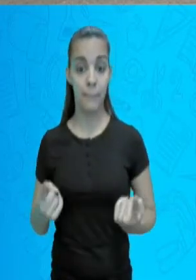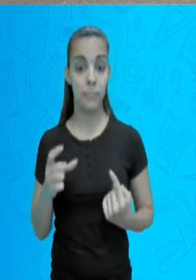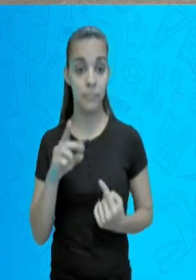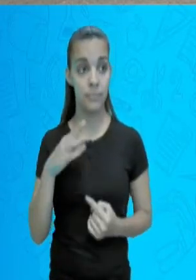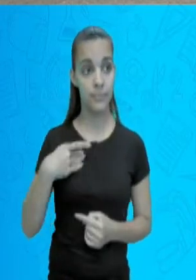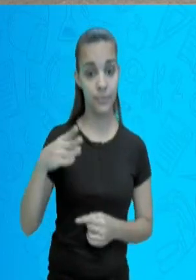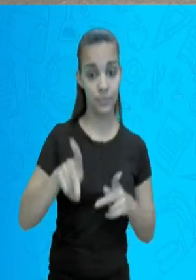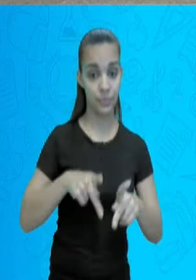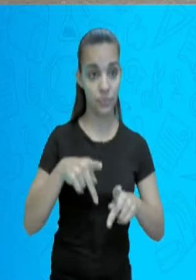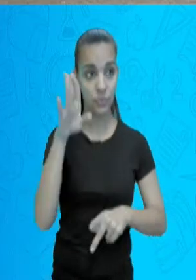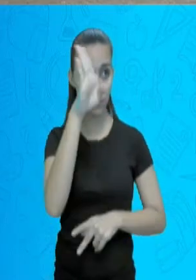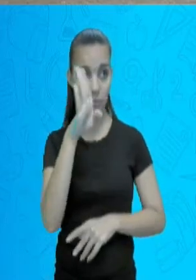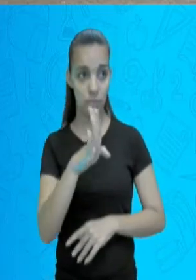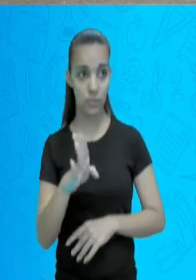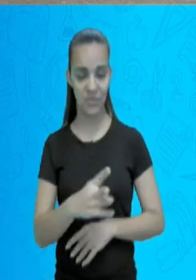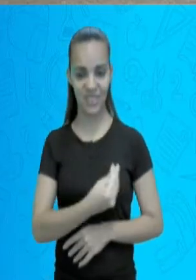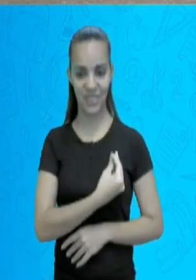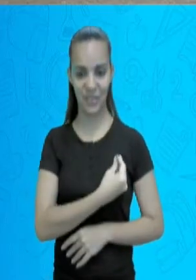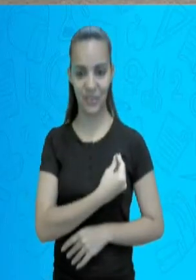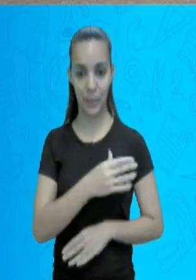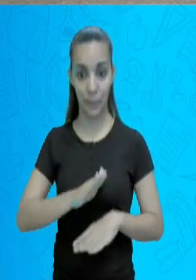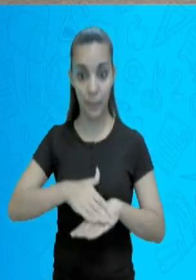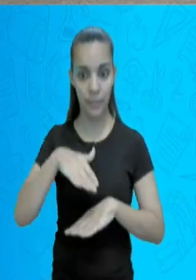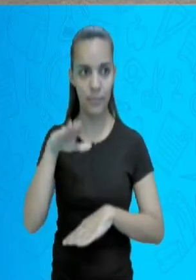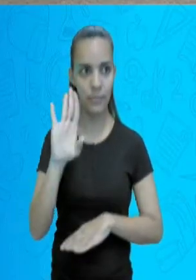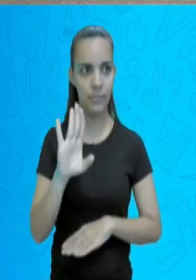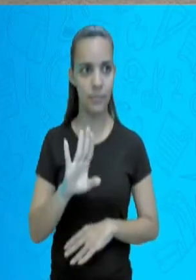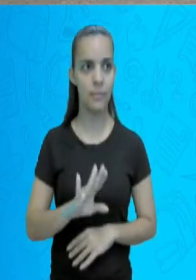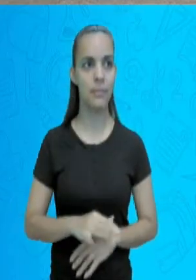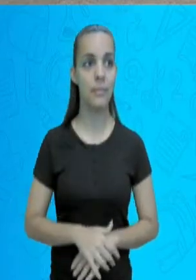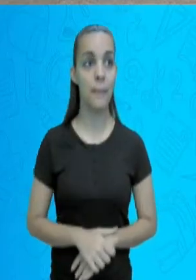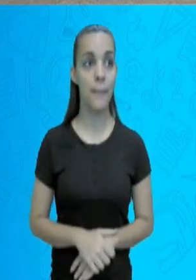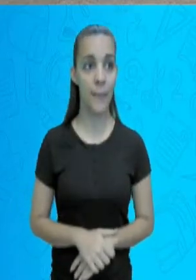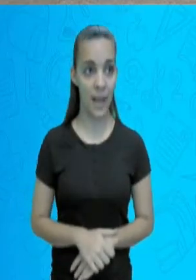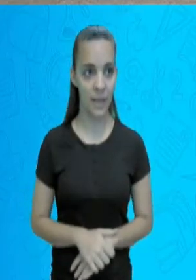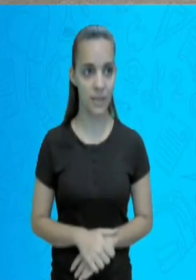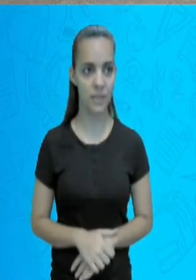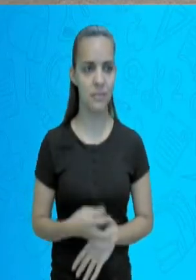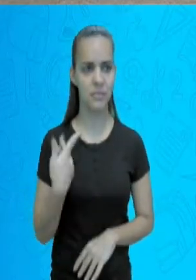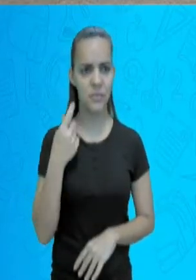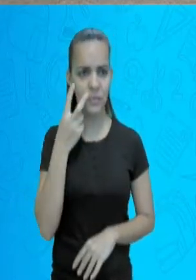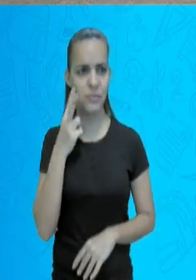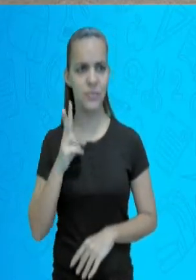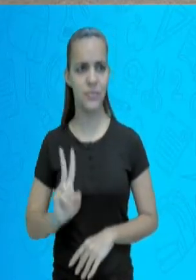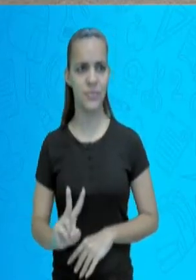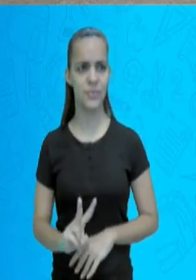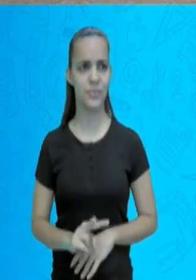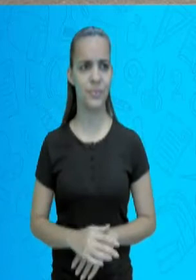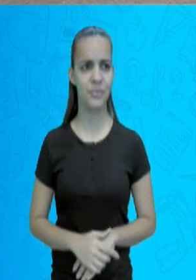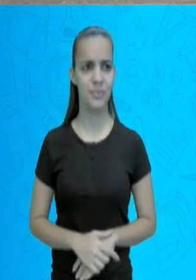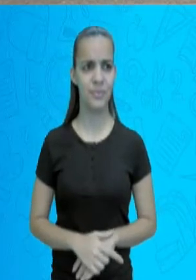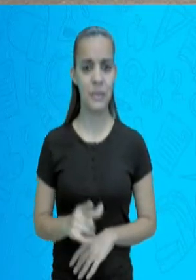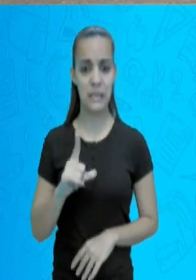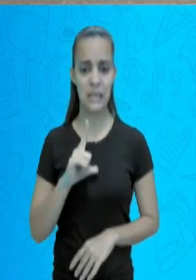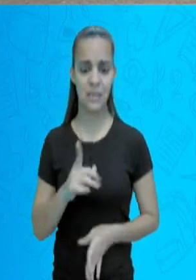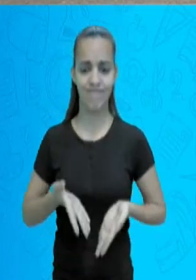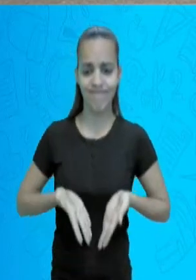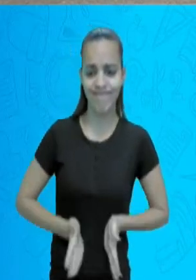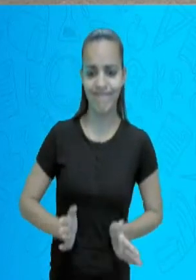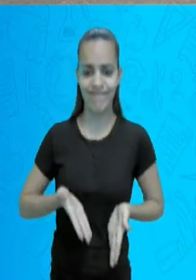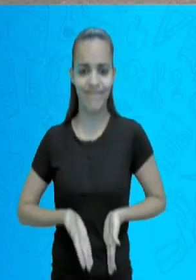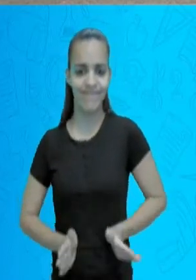mais, e nós vamos ver que isso tem acontecido, tem nascido menos.